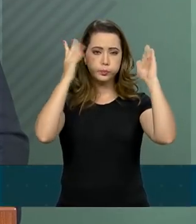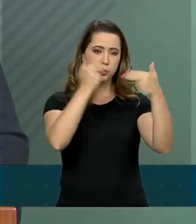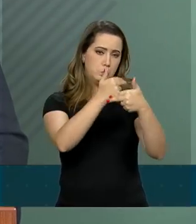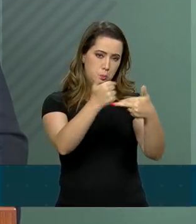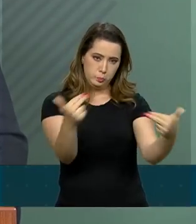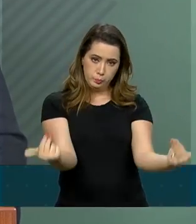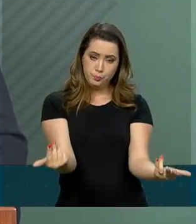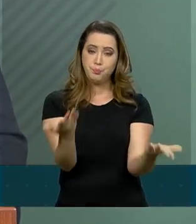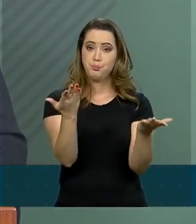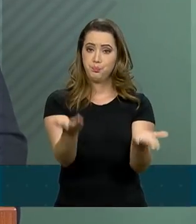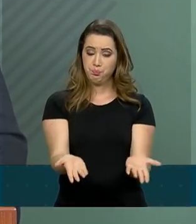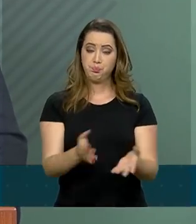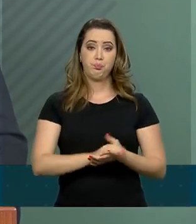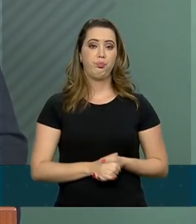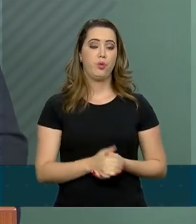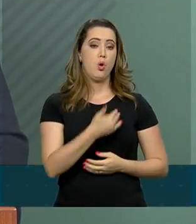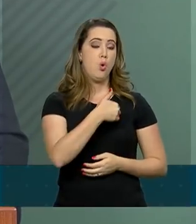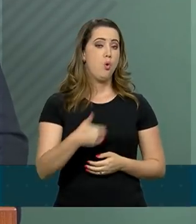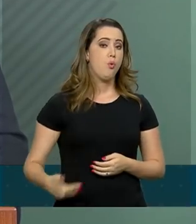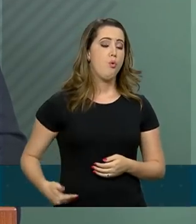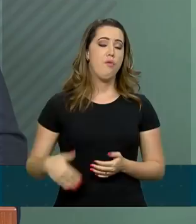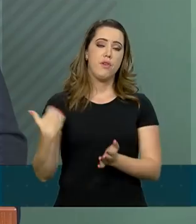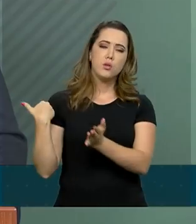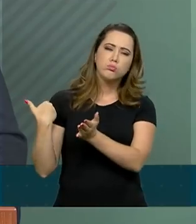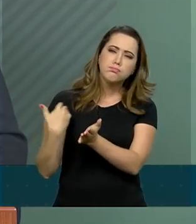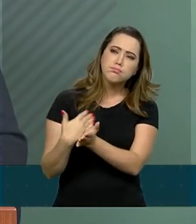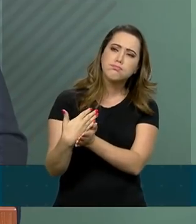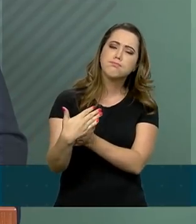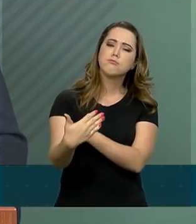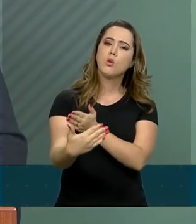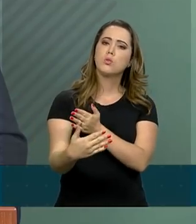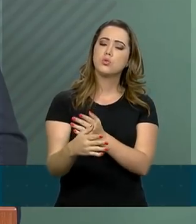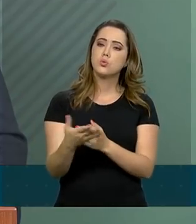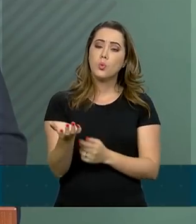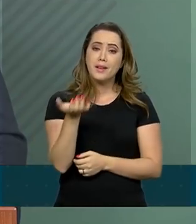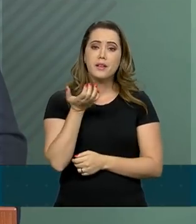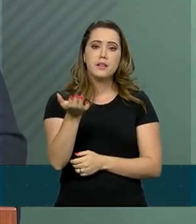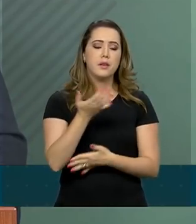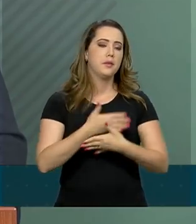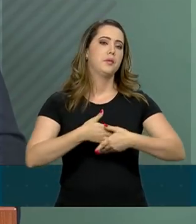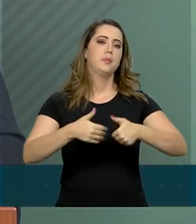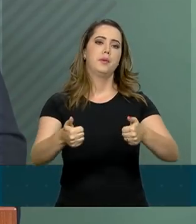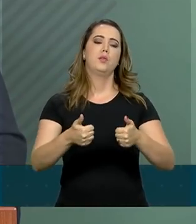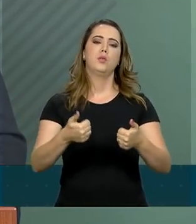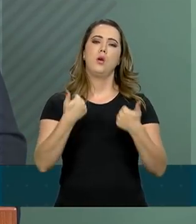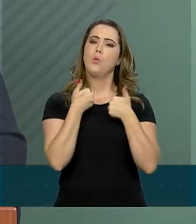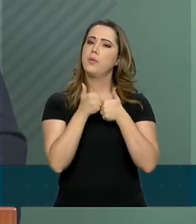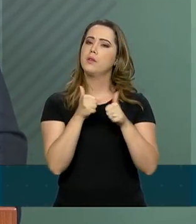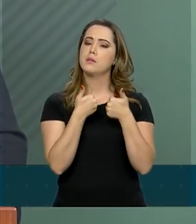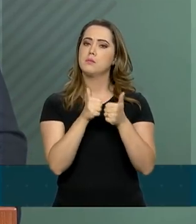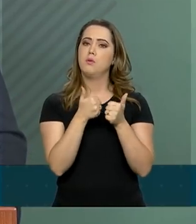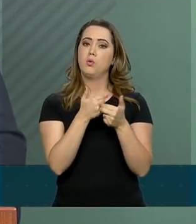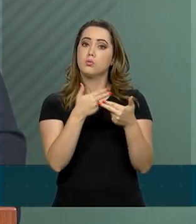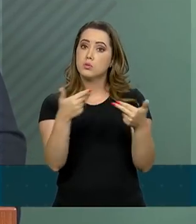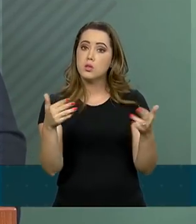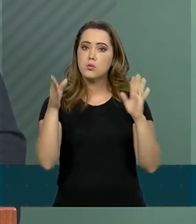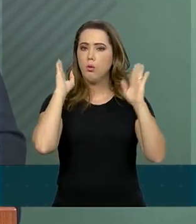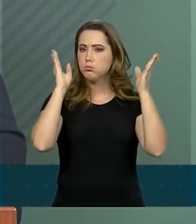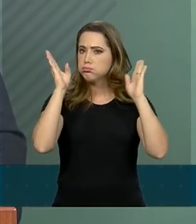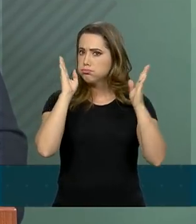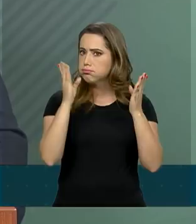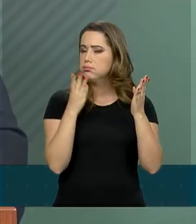para viabilizar a melhoria nos serviços do transporte rodoviário brasileiro, para